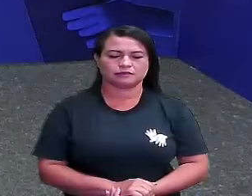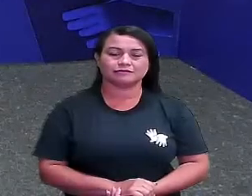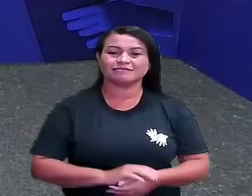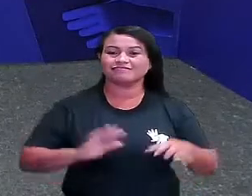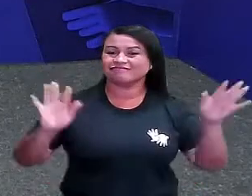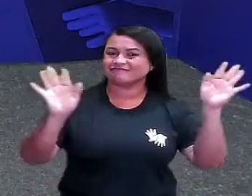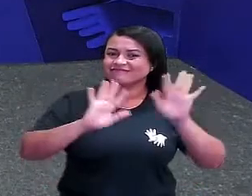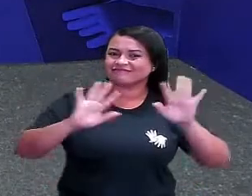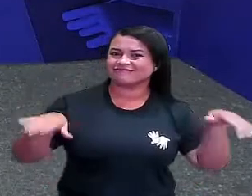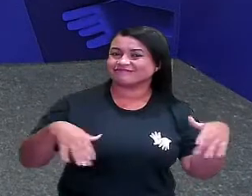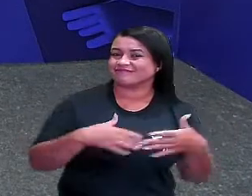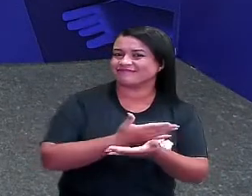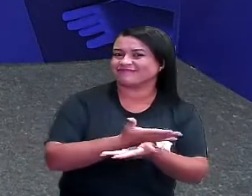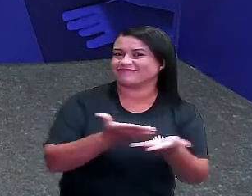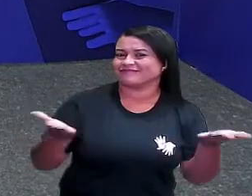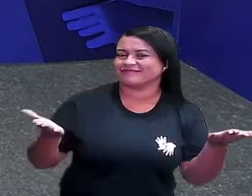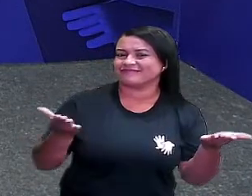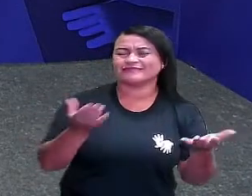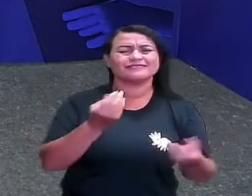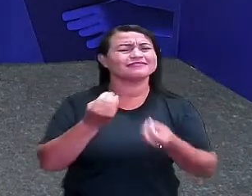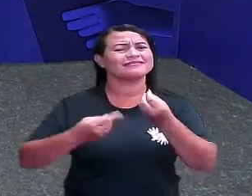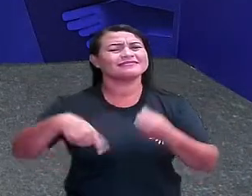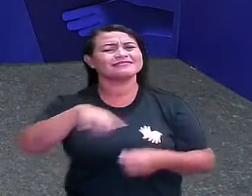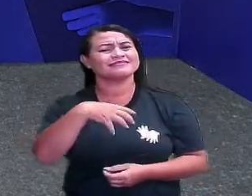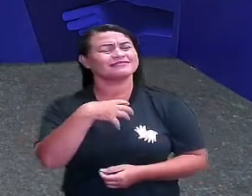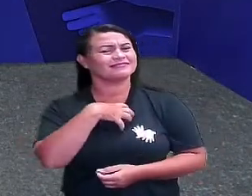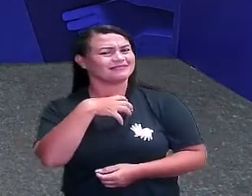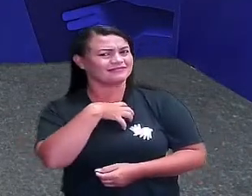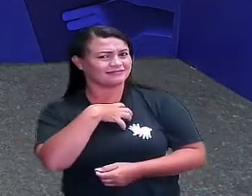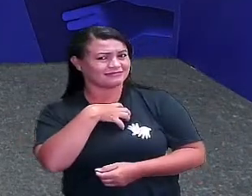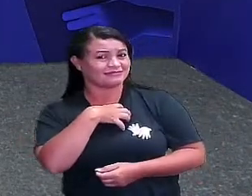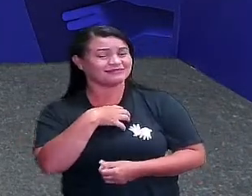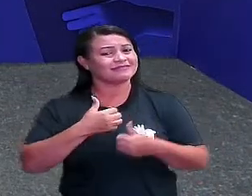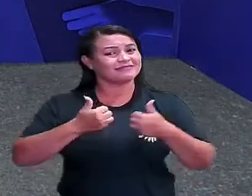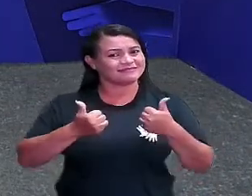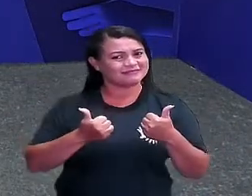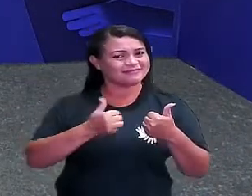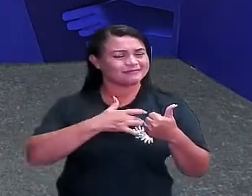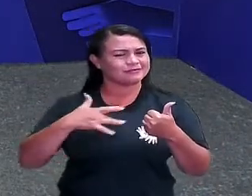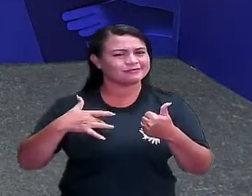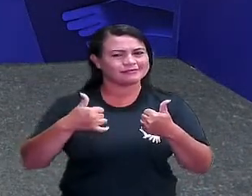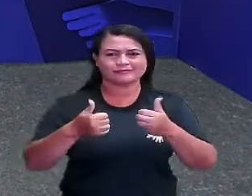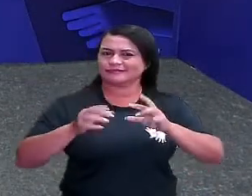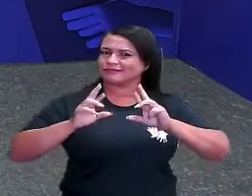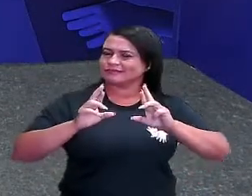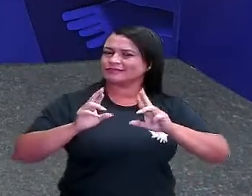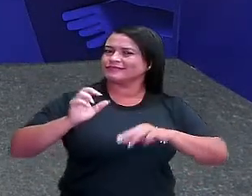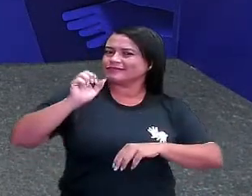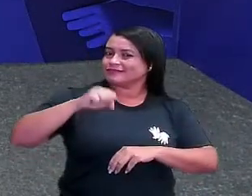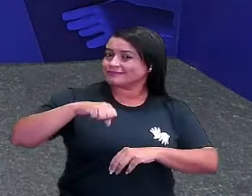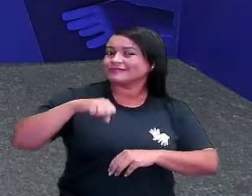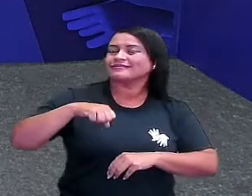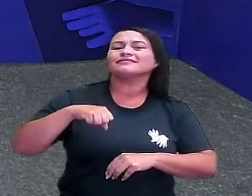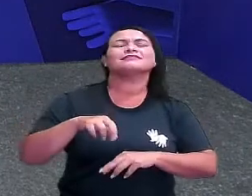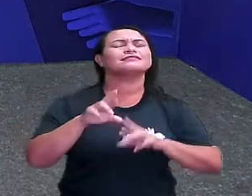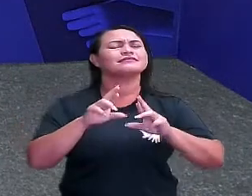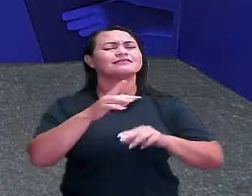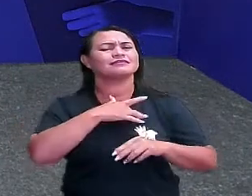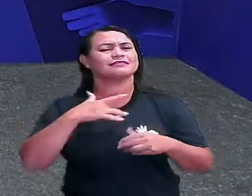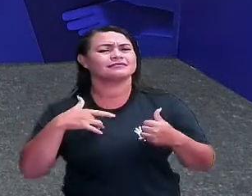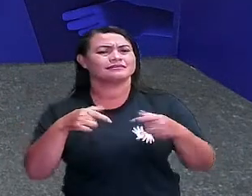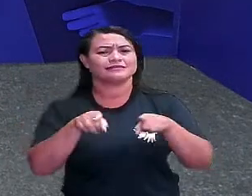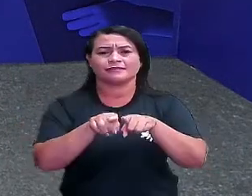Olá, pessoal! Como é que vocês estão? Vocês estão bem? Eu espero que vocês estejam bem, que os